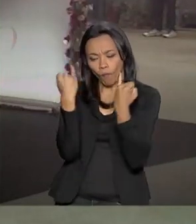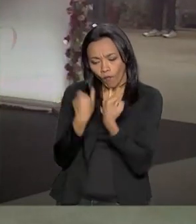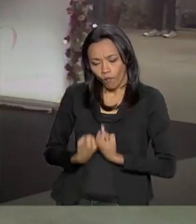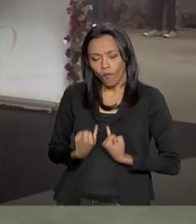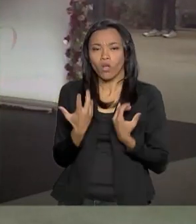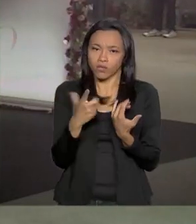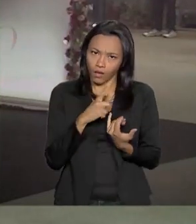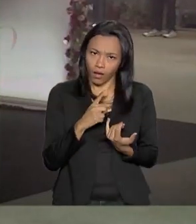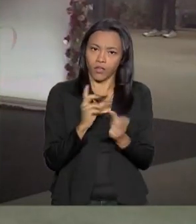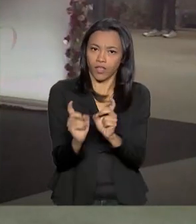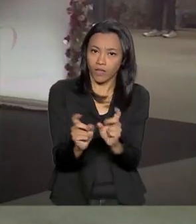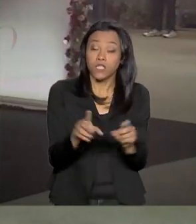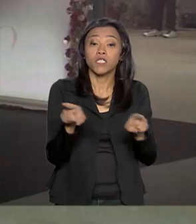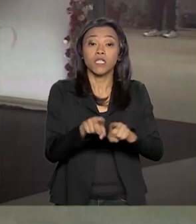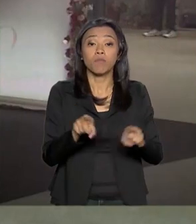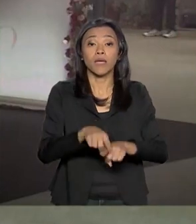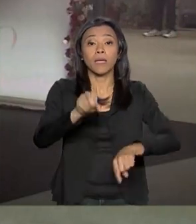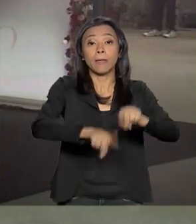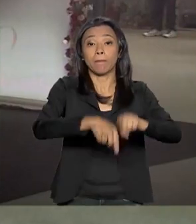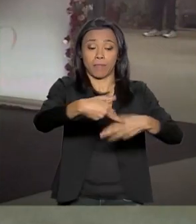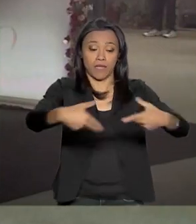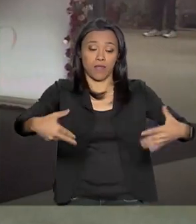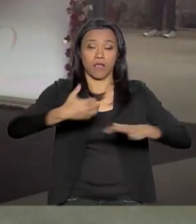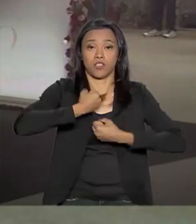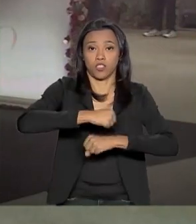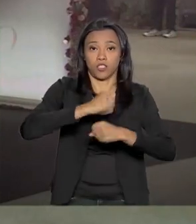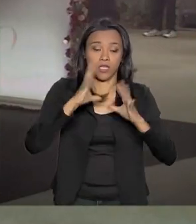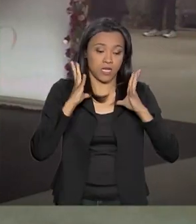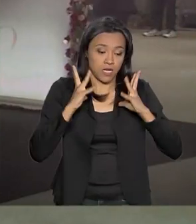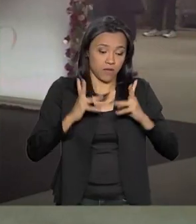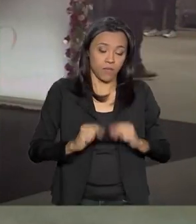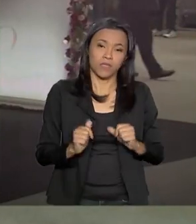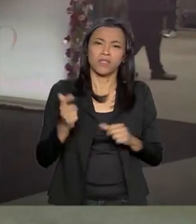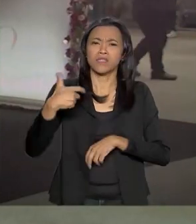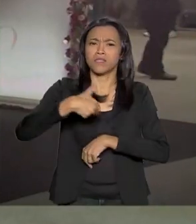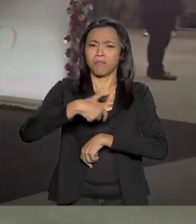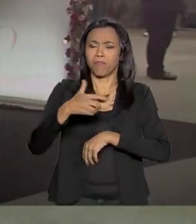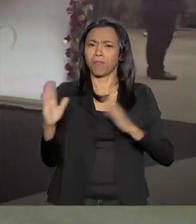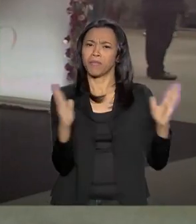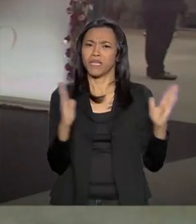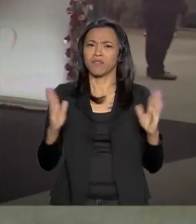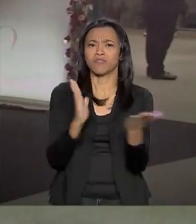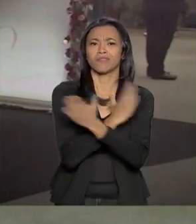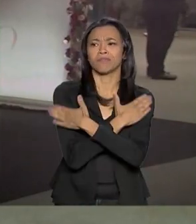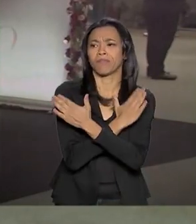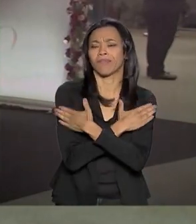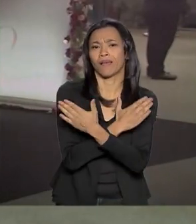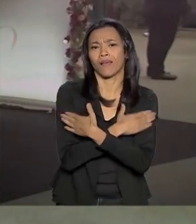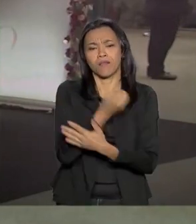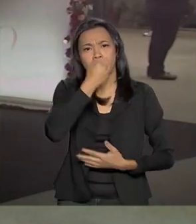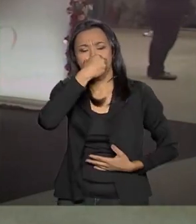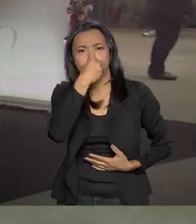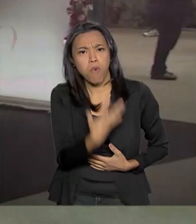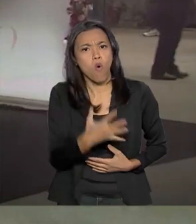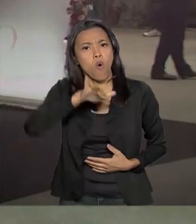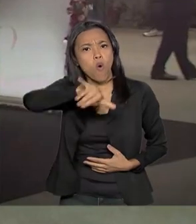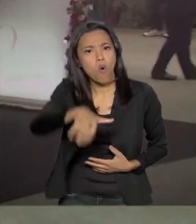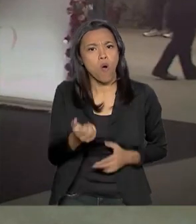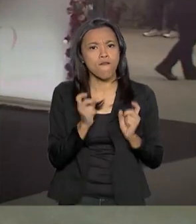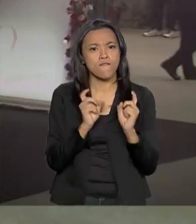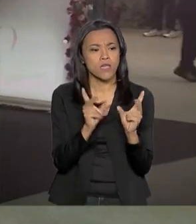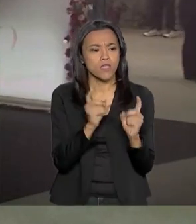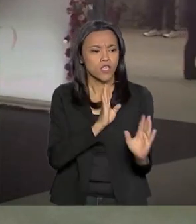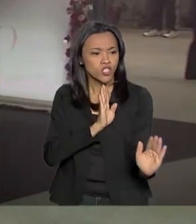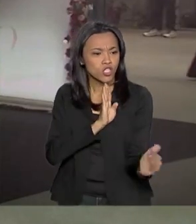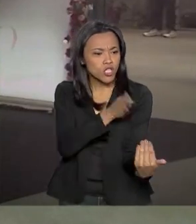de produtos de limpeza. Em tempos de desemprego, viu, Carla, a venda direta tem sido uma boa alternativa para a geração de